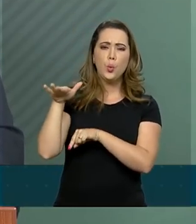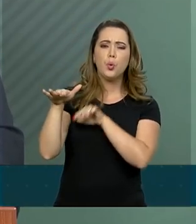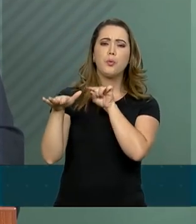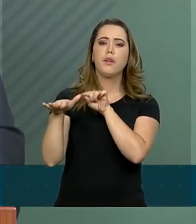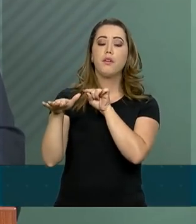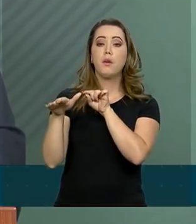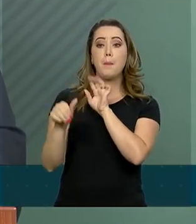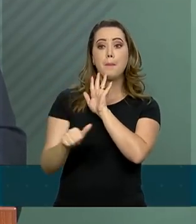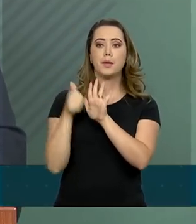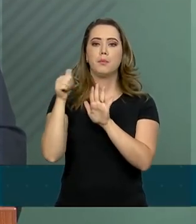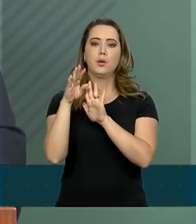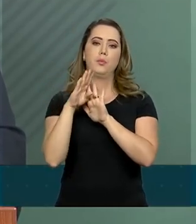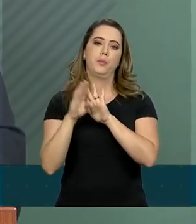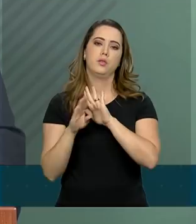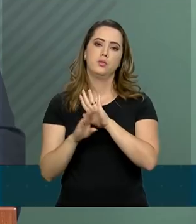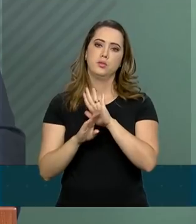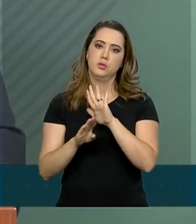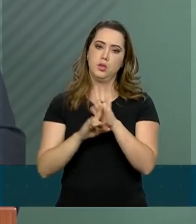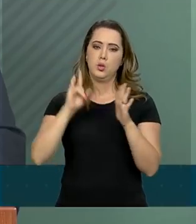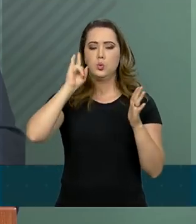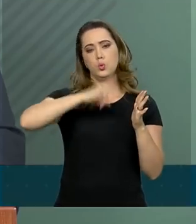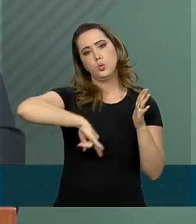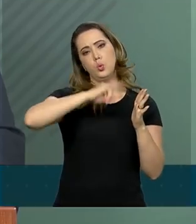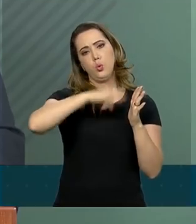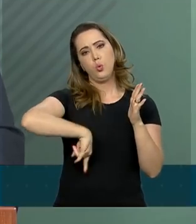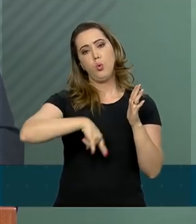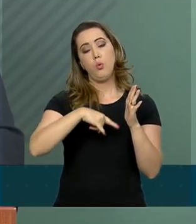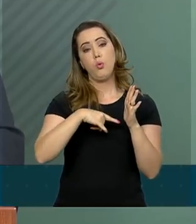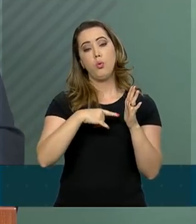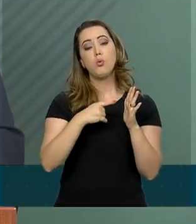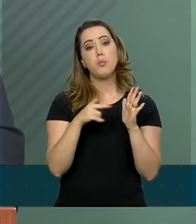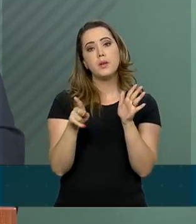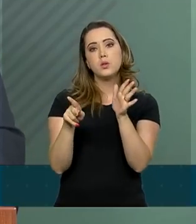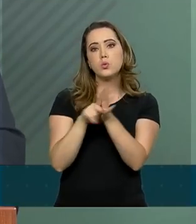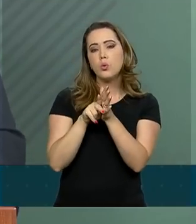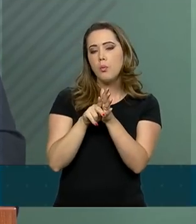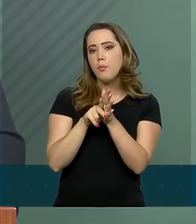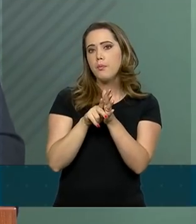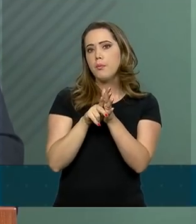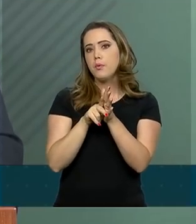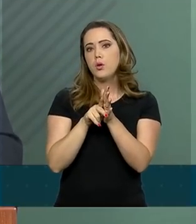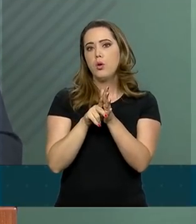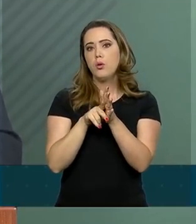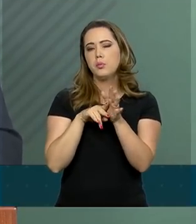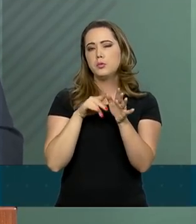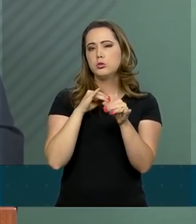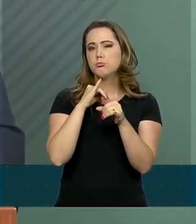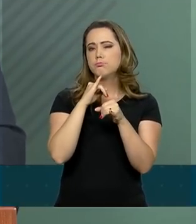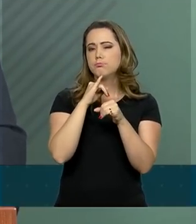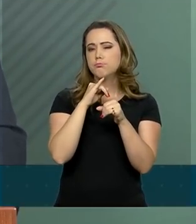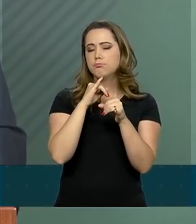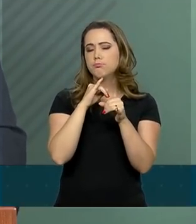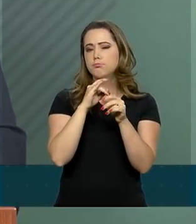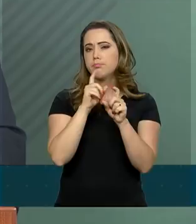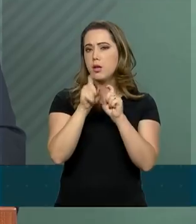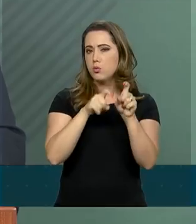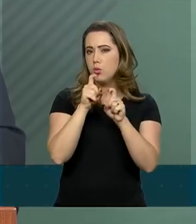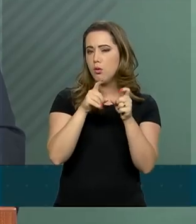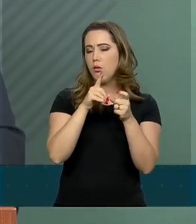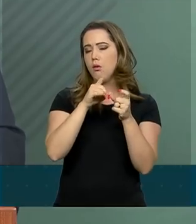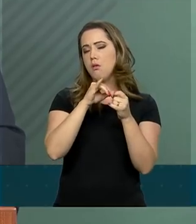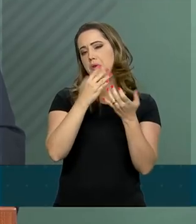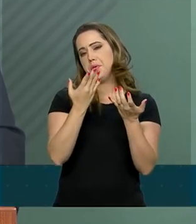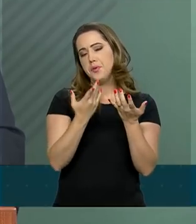projeto piloto do documento eletrônico de transporte, que é o